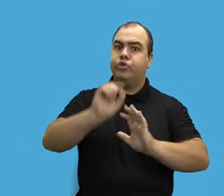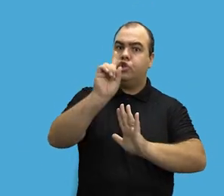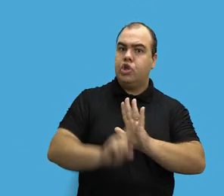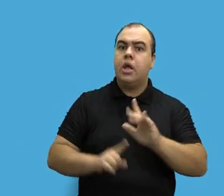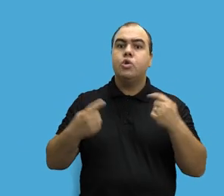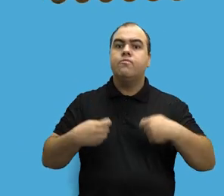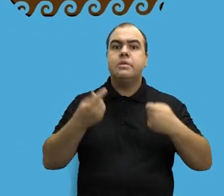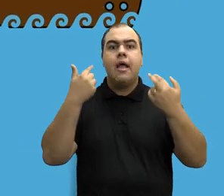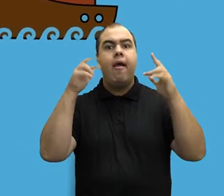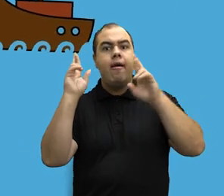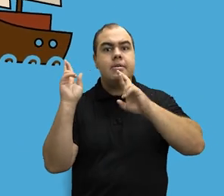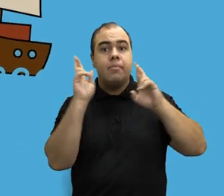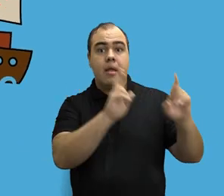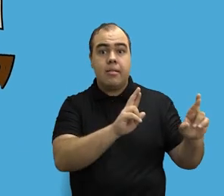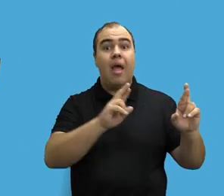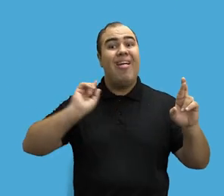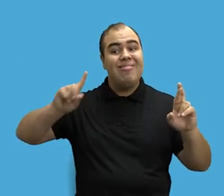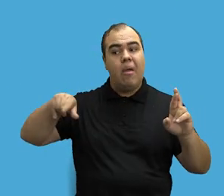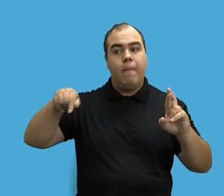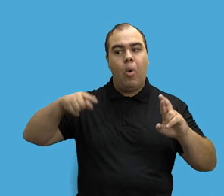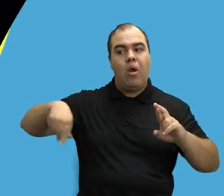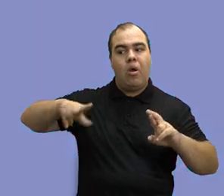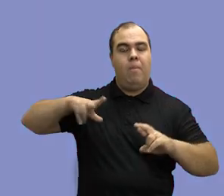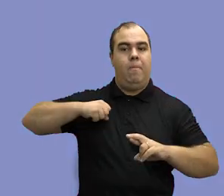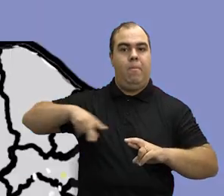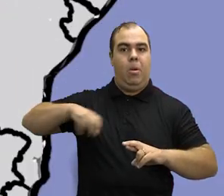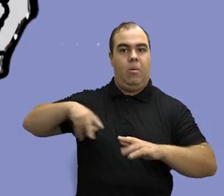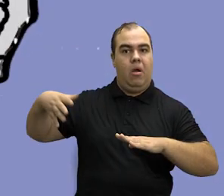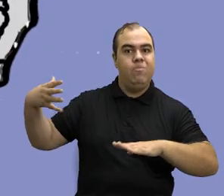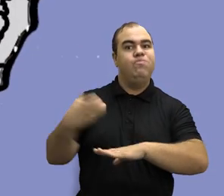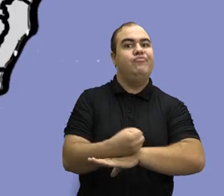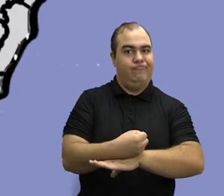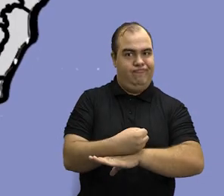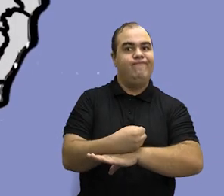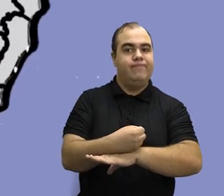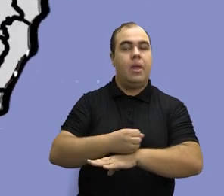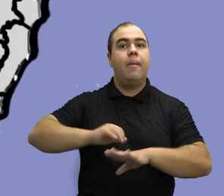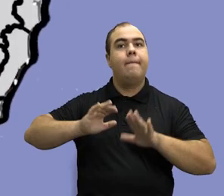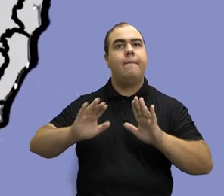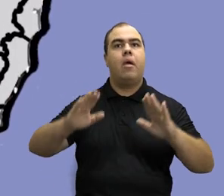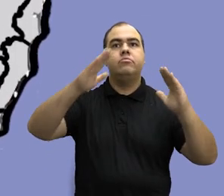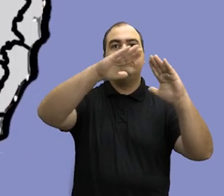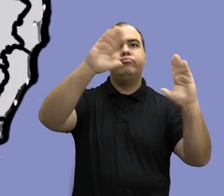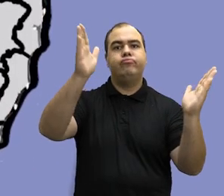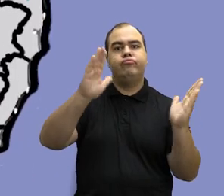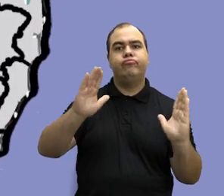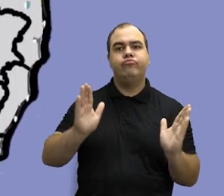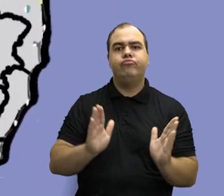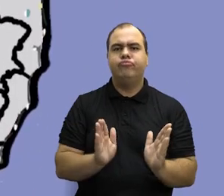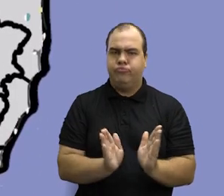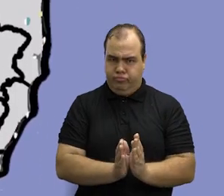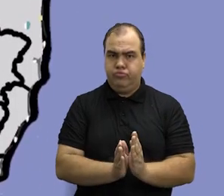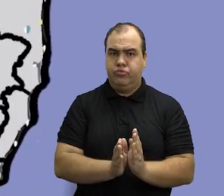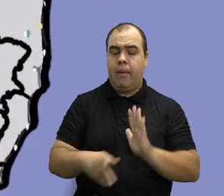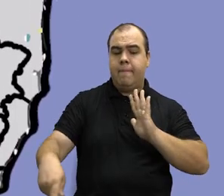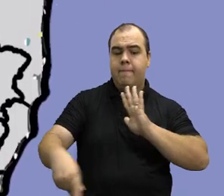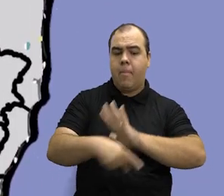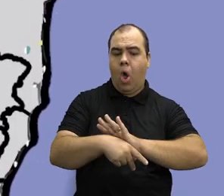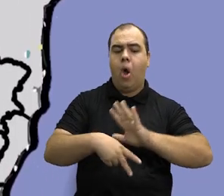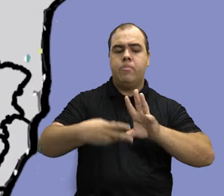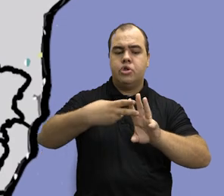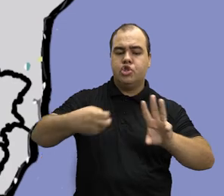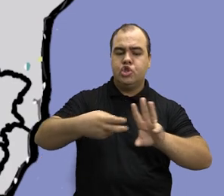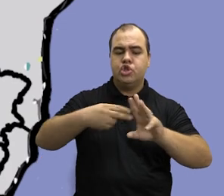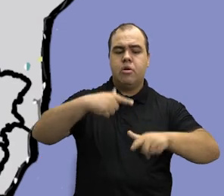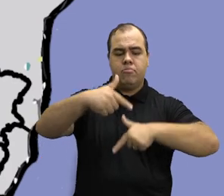deveriam ser respeitados mesmo após a chegada dos colonizadores. A ideia defendida é que as terras indígenas deveriam ser reconhecidas como pertencentes